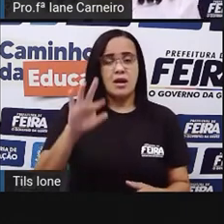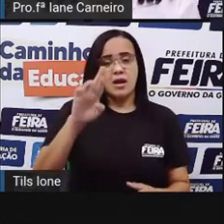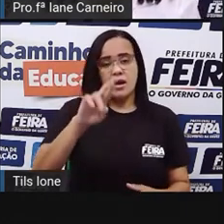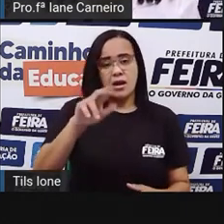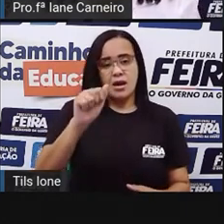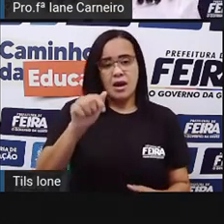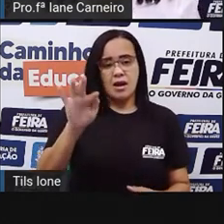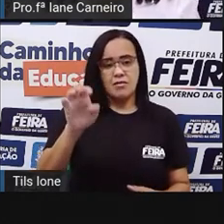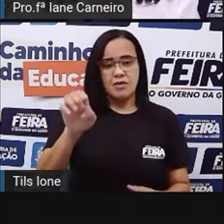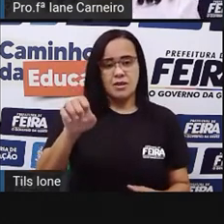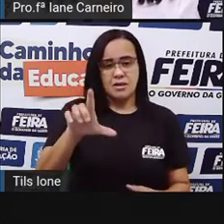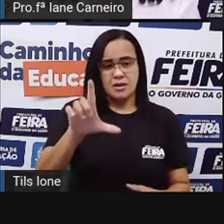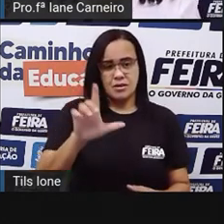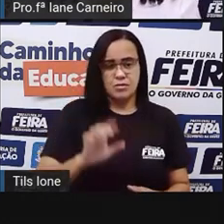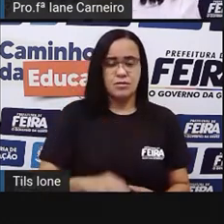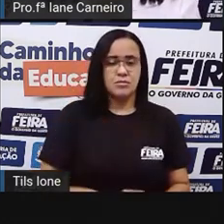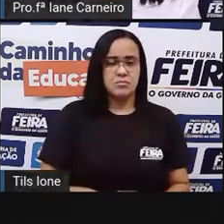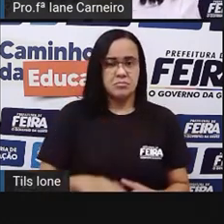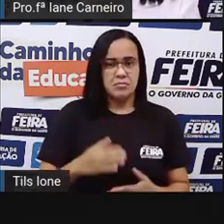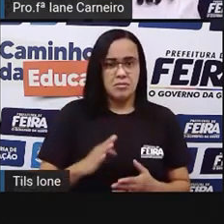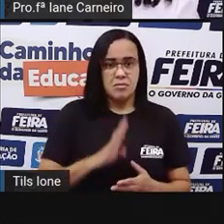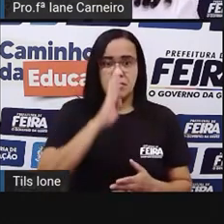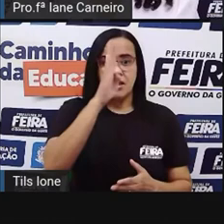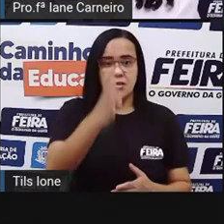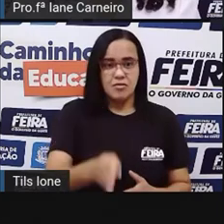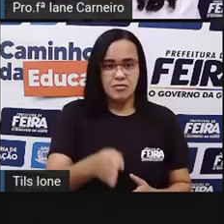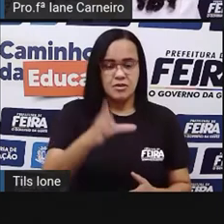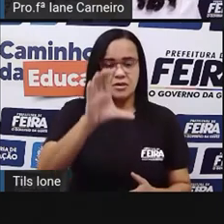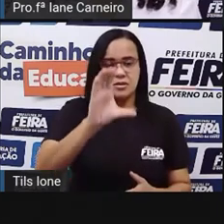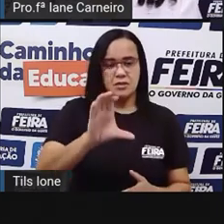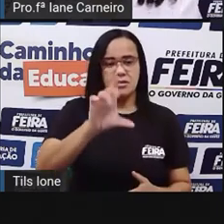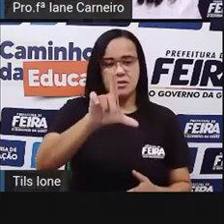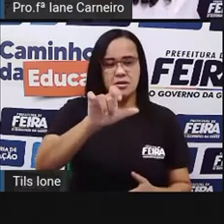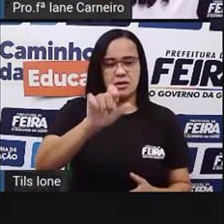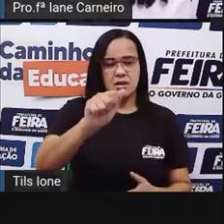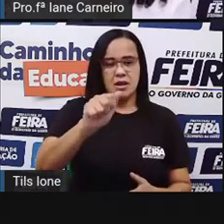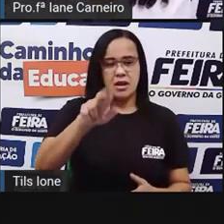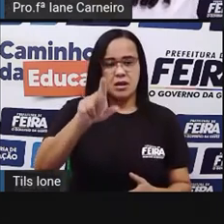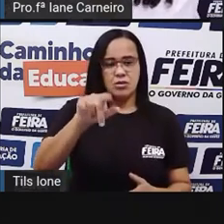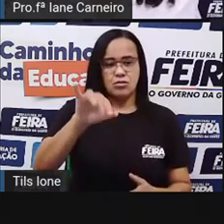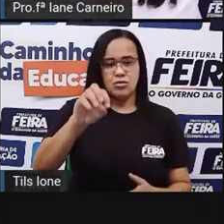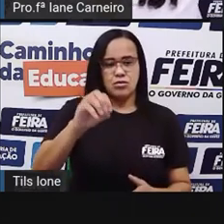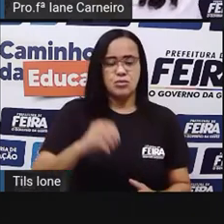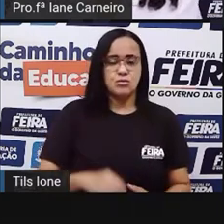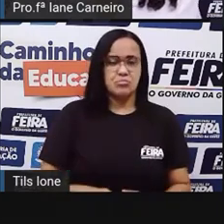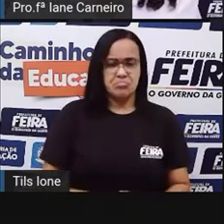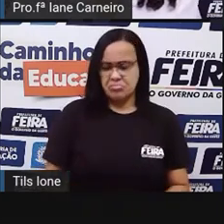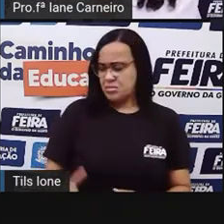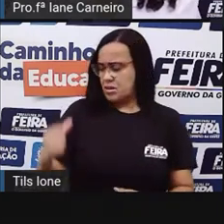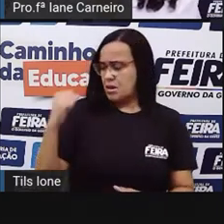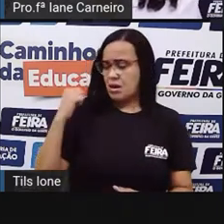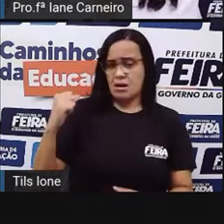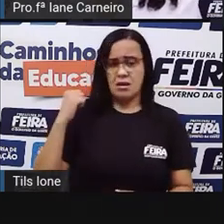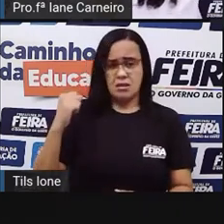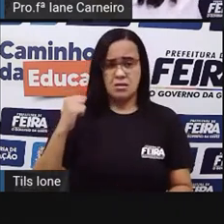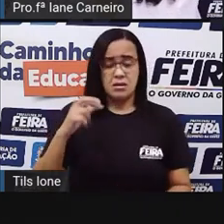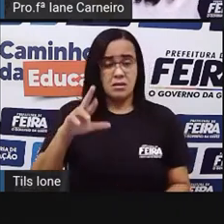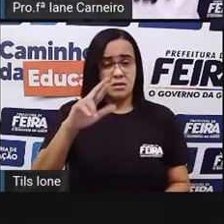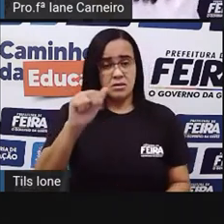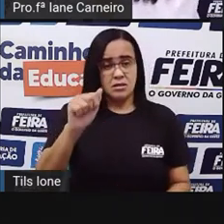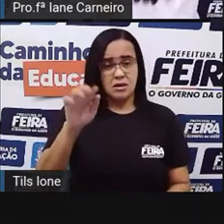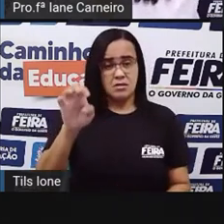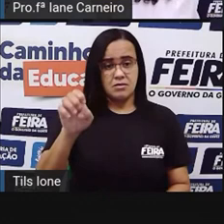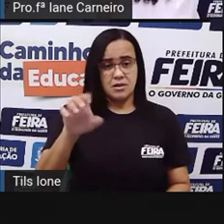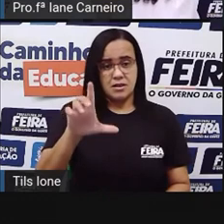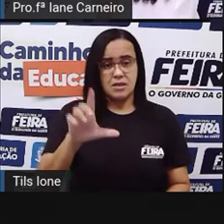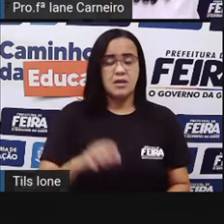na frente de Cláudio? Bruno. E quem está atrás de Rafael, Bruno